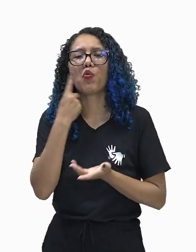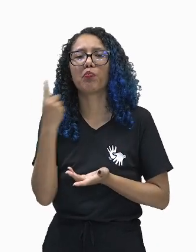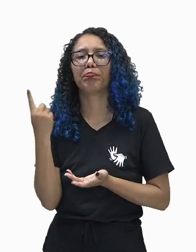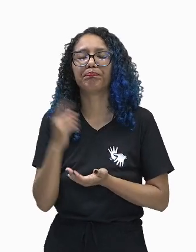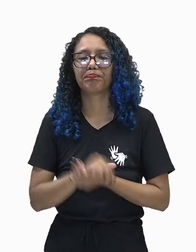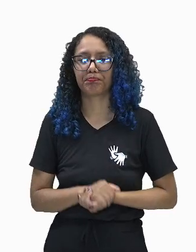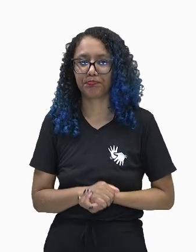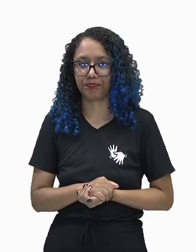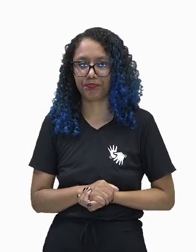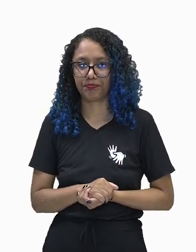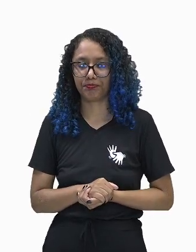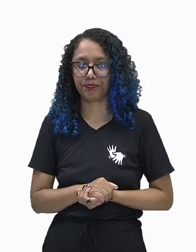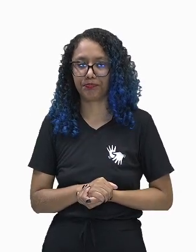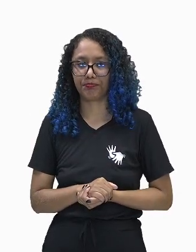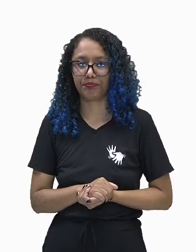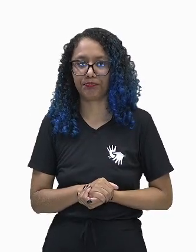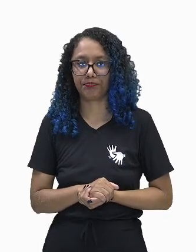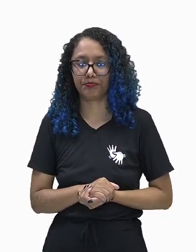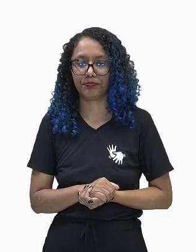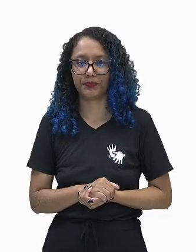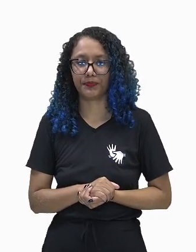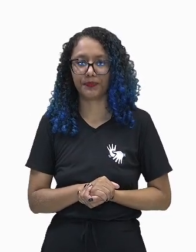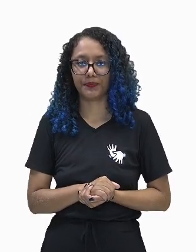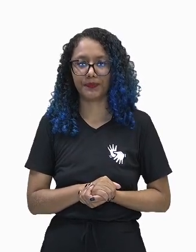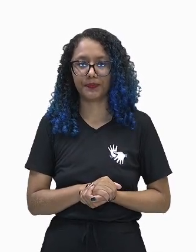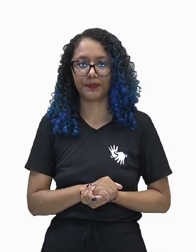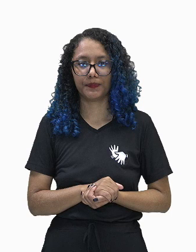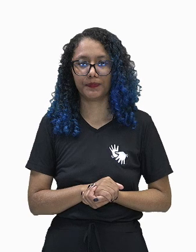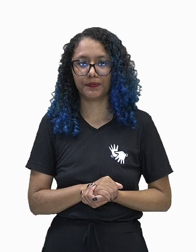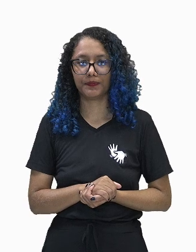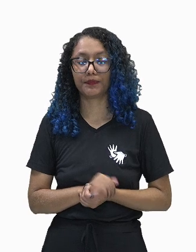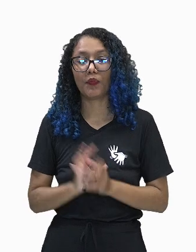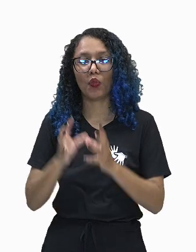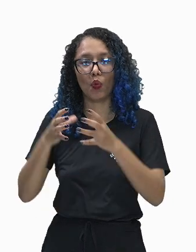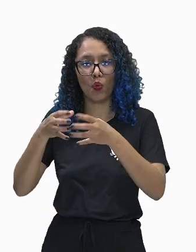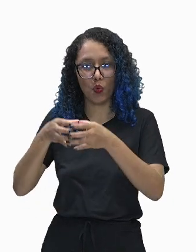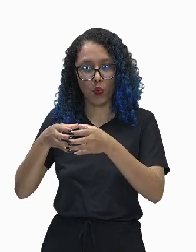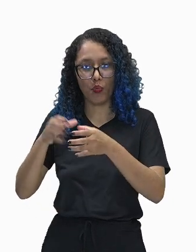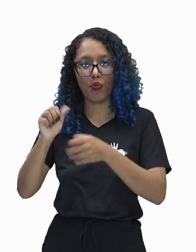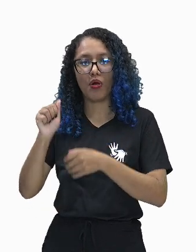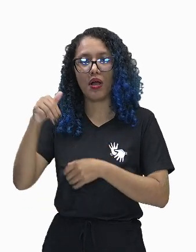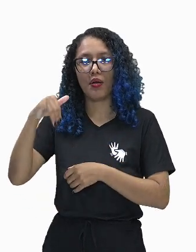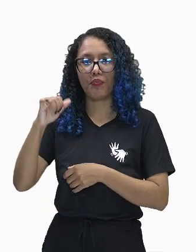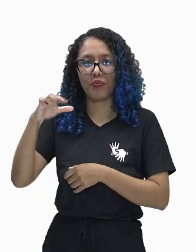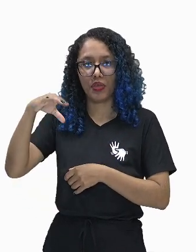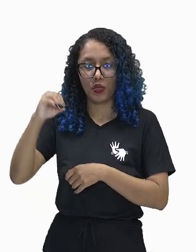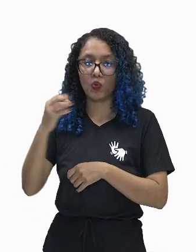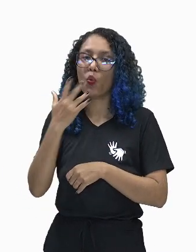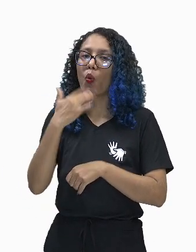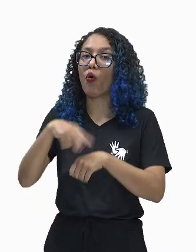que eu apresento para vocês, onde nós temos aí o grupo amino em verde,